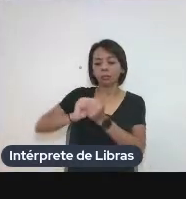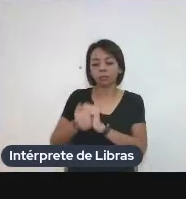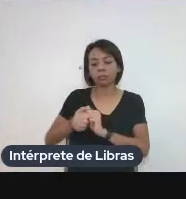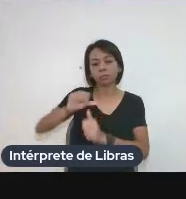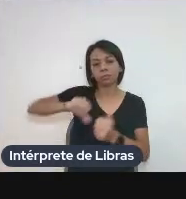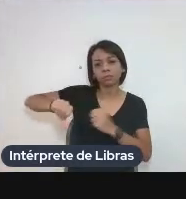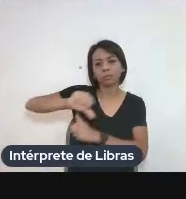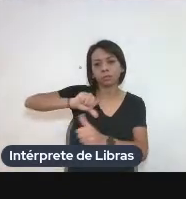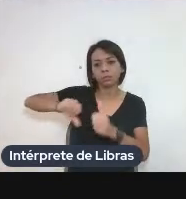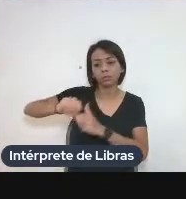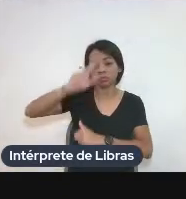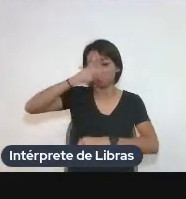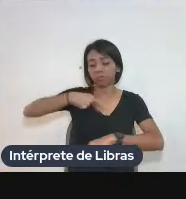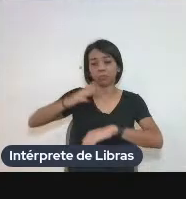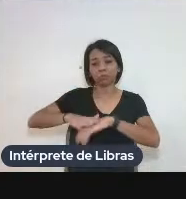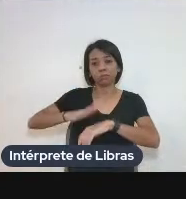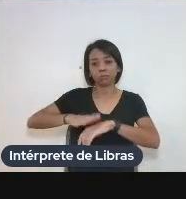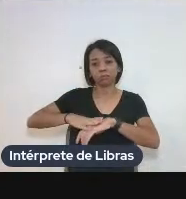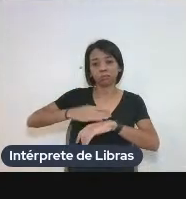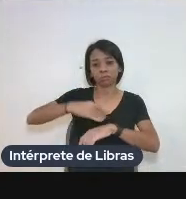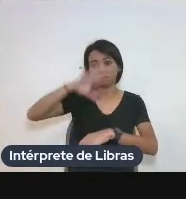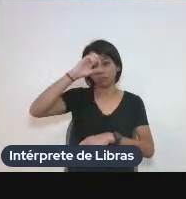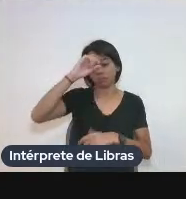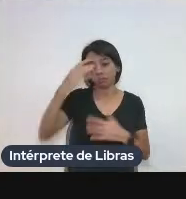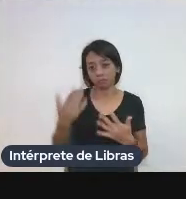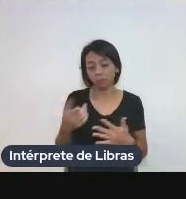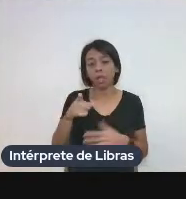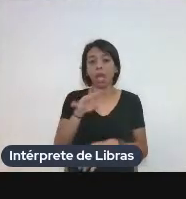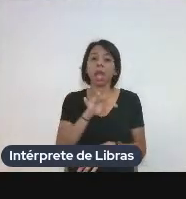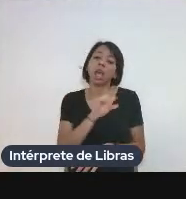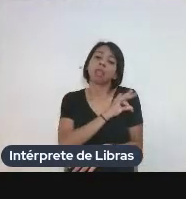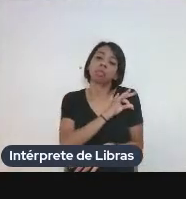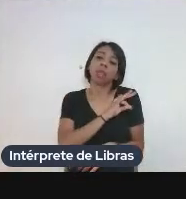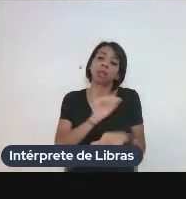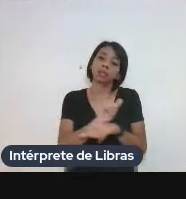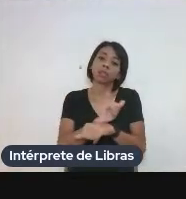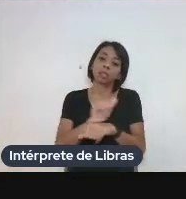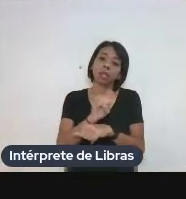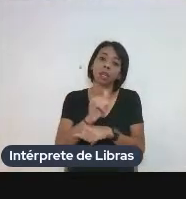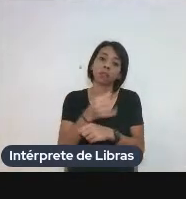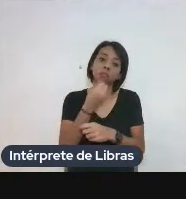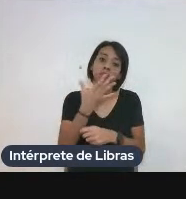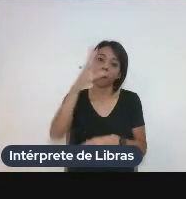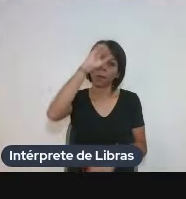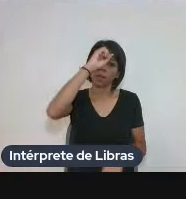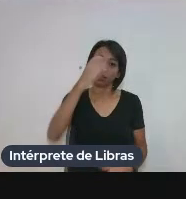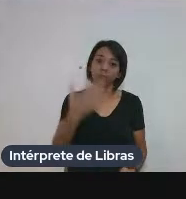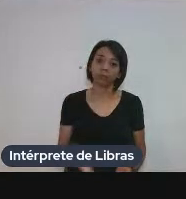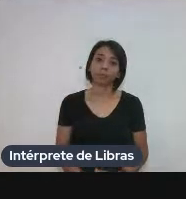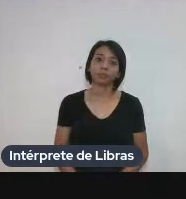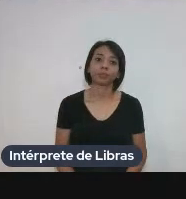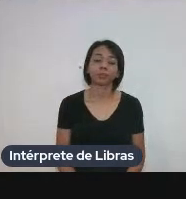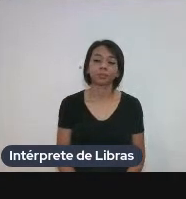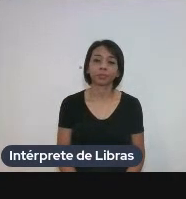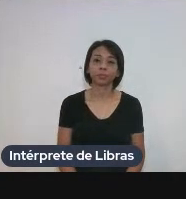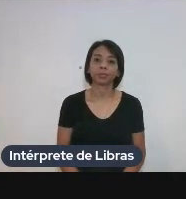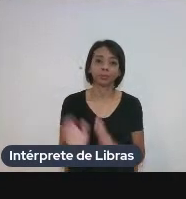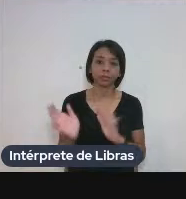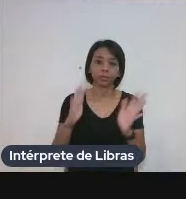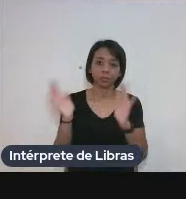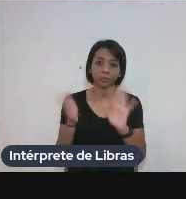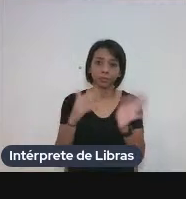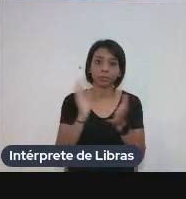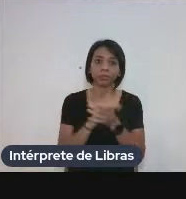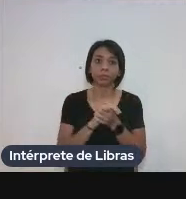criando autonomia de aprendizagem. Então, é uma técnica super importante para aprender. Pode passar? Pode passar?